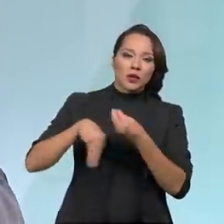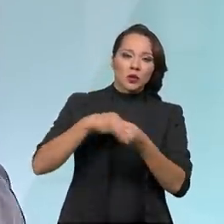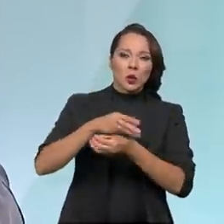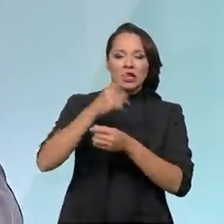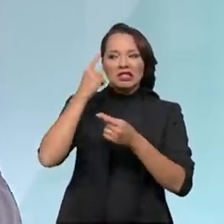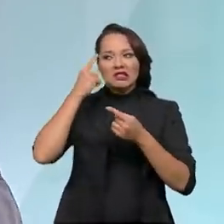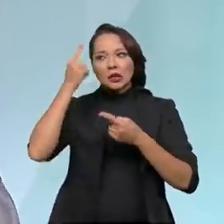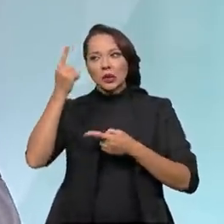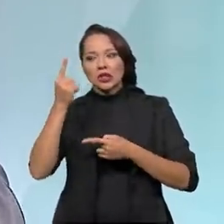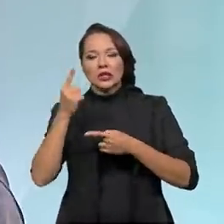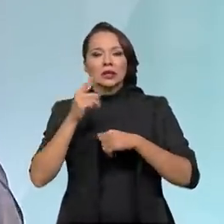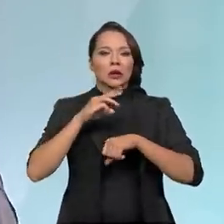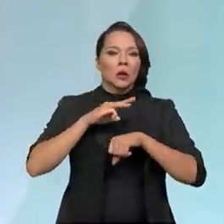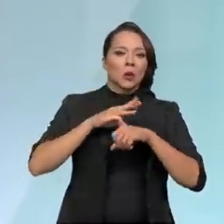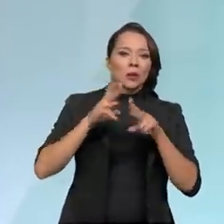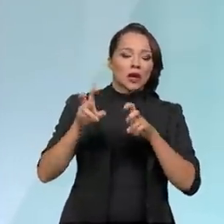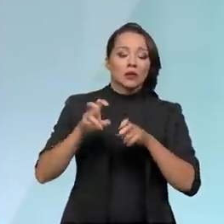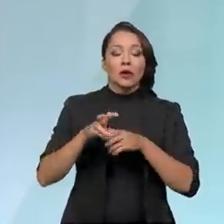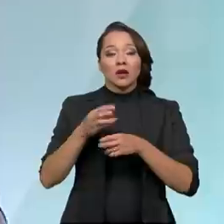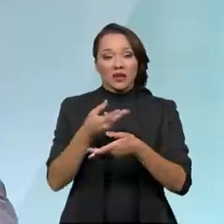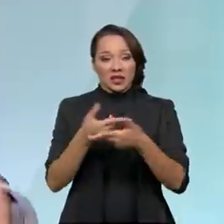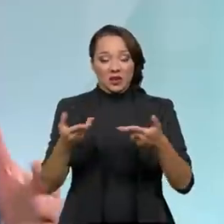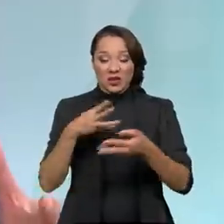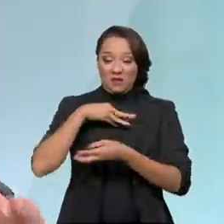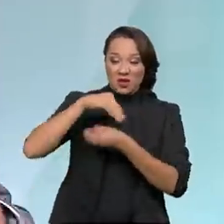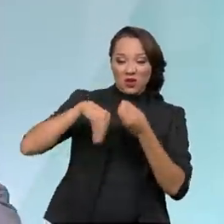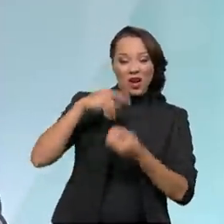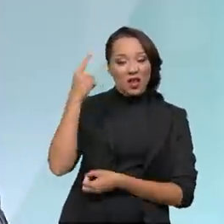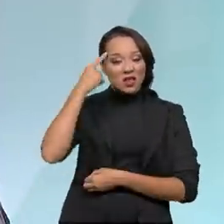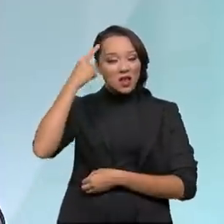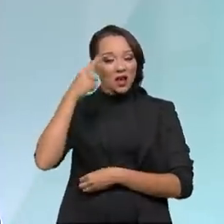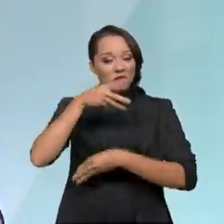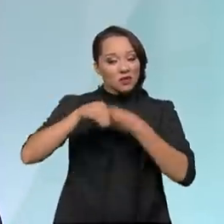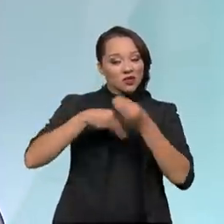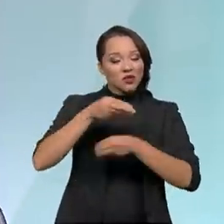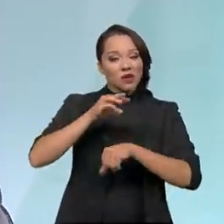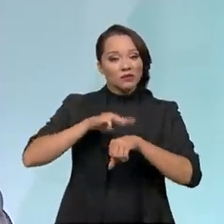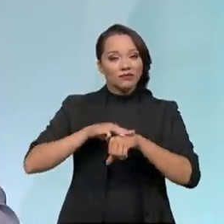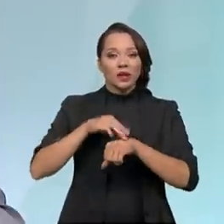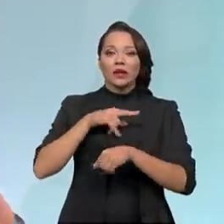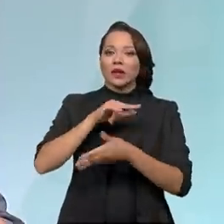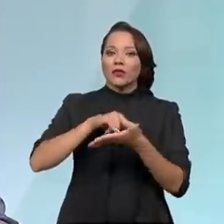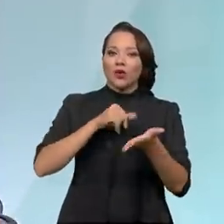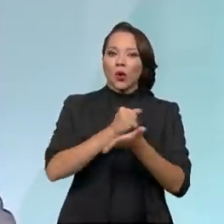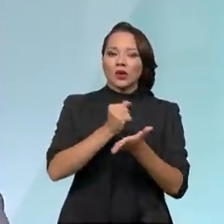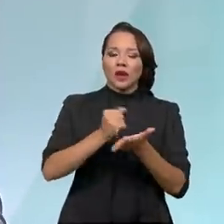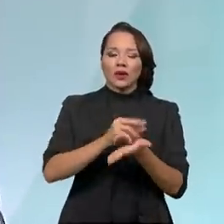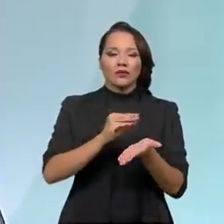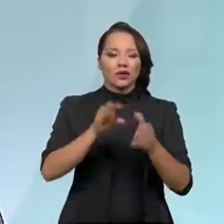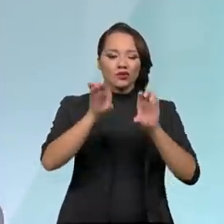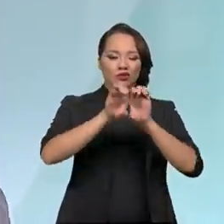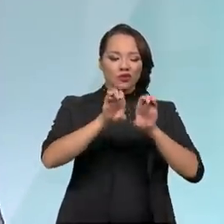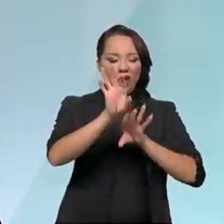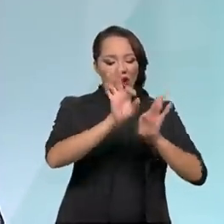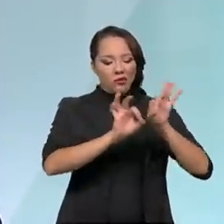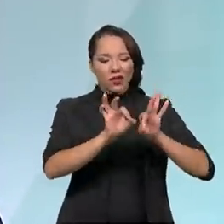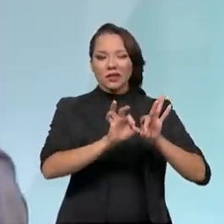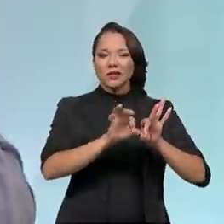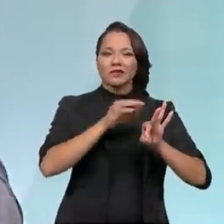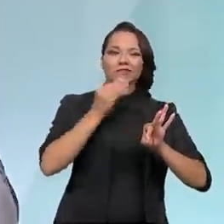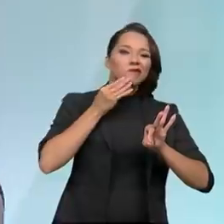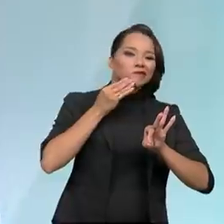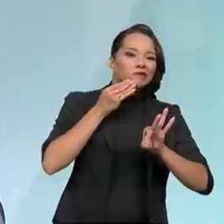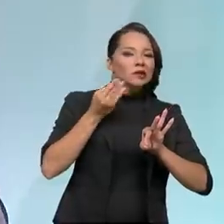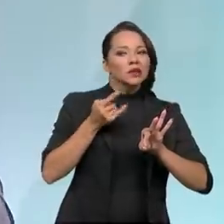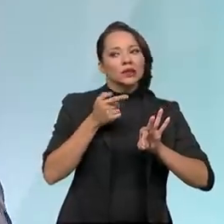ideologia com matemática. Então, quando essas coisas se misturam, dá problema. Nós tivemos contratos mal estruturados e nós herdamos